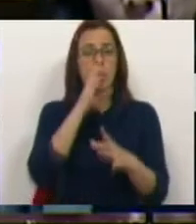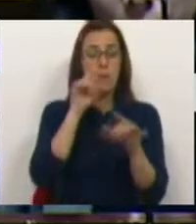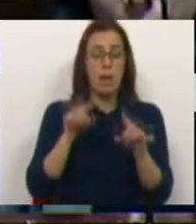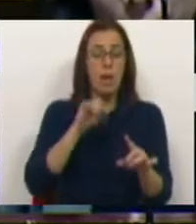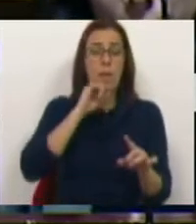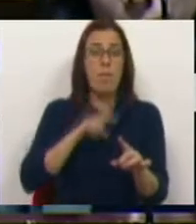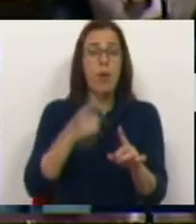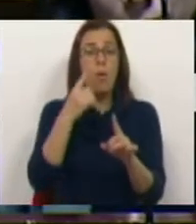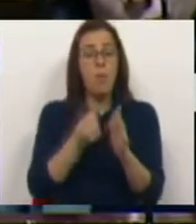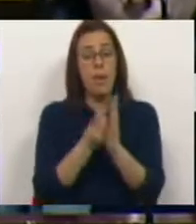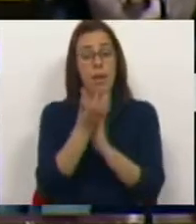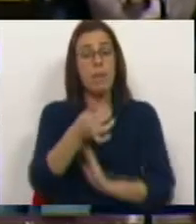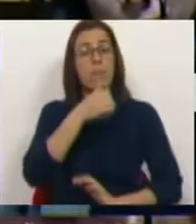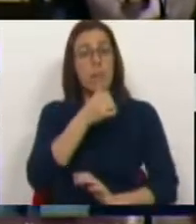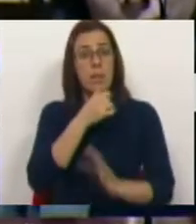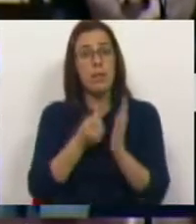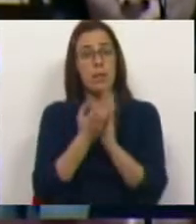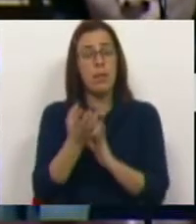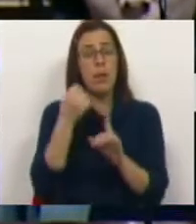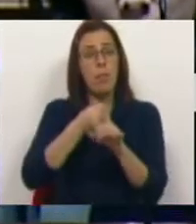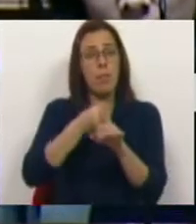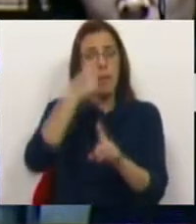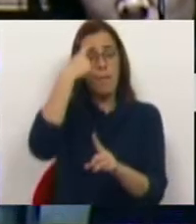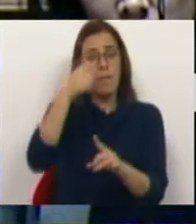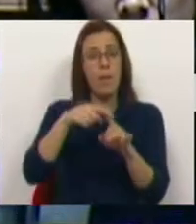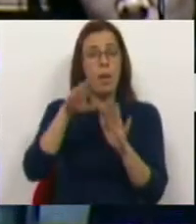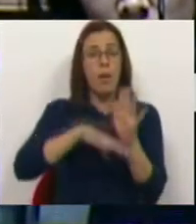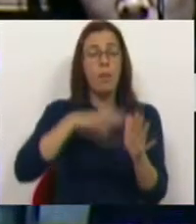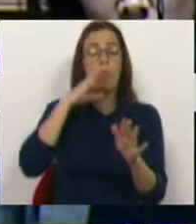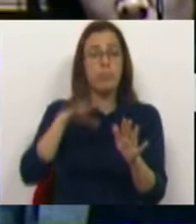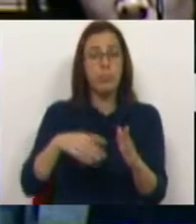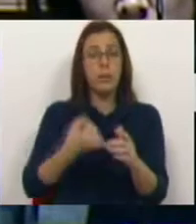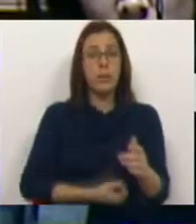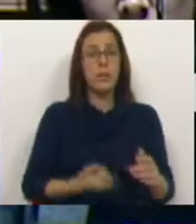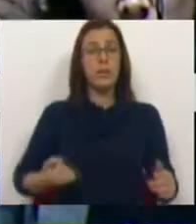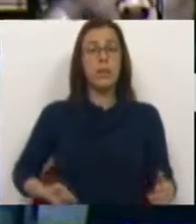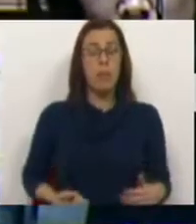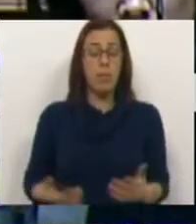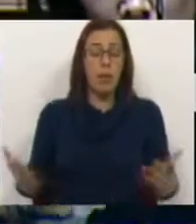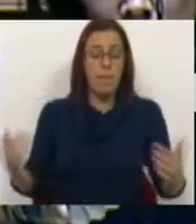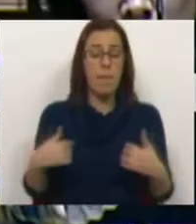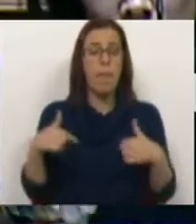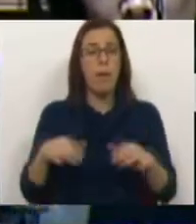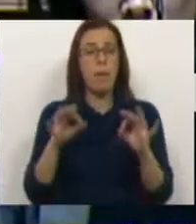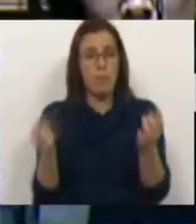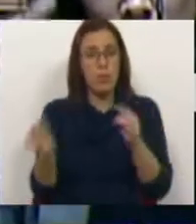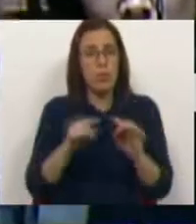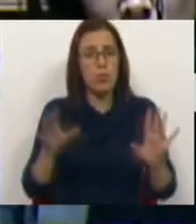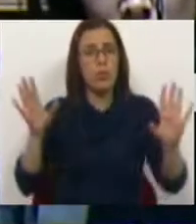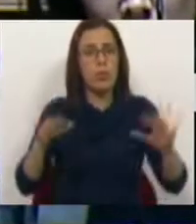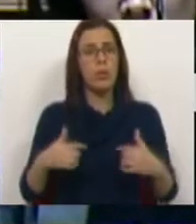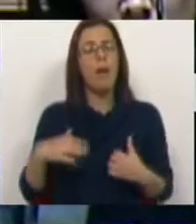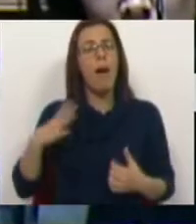esta poderá ser uma das medidas do combate à precariedade e ao desemprego, estaremos cá para discutir.